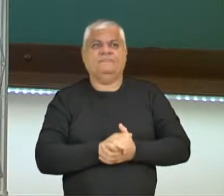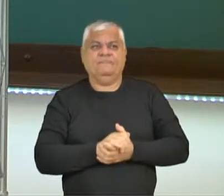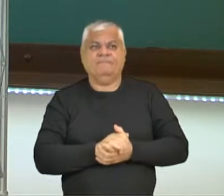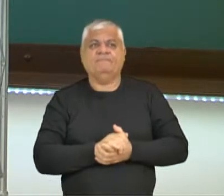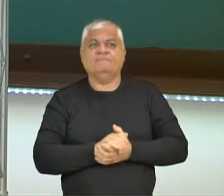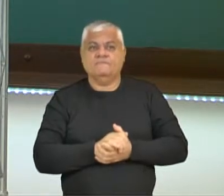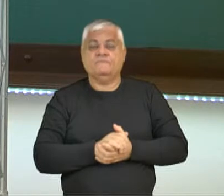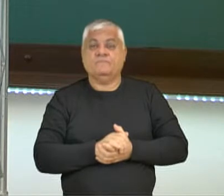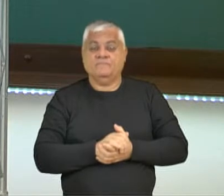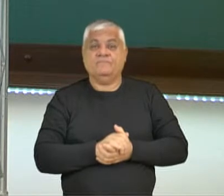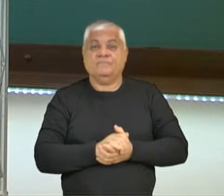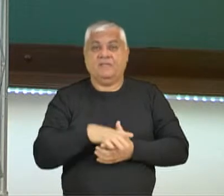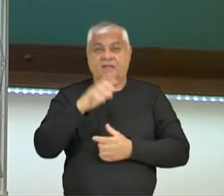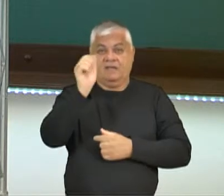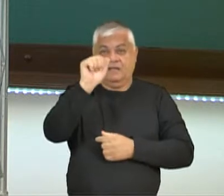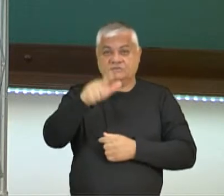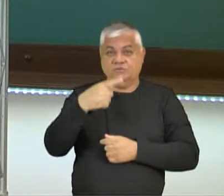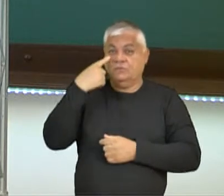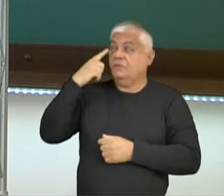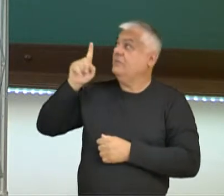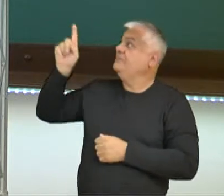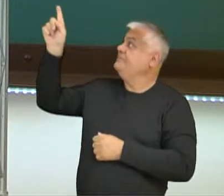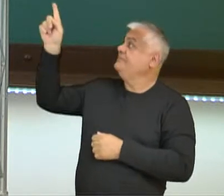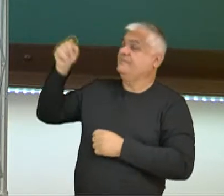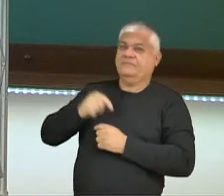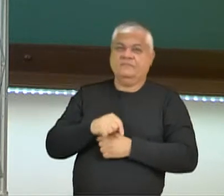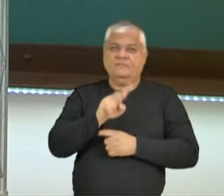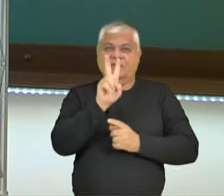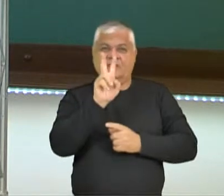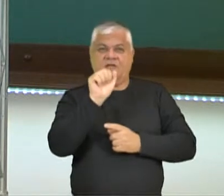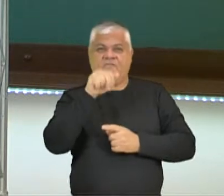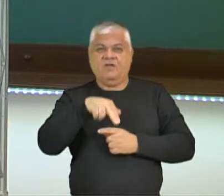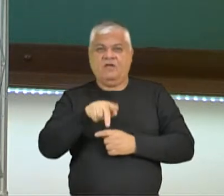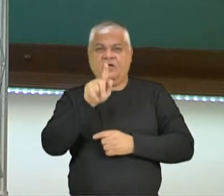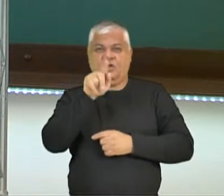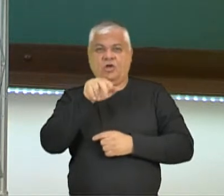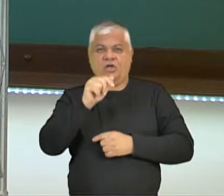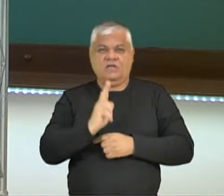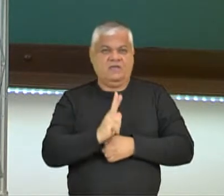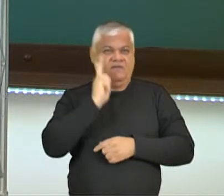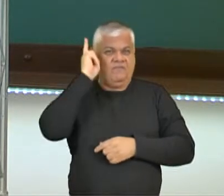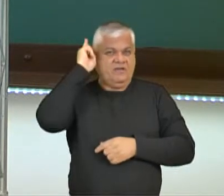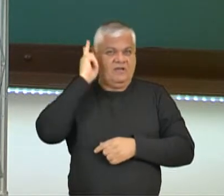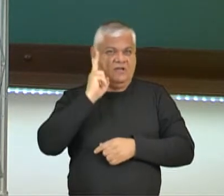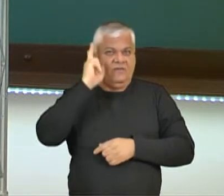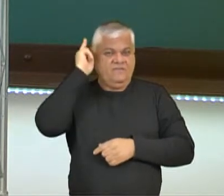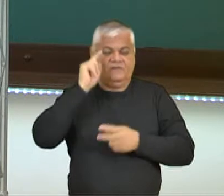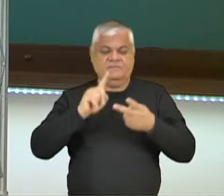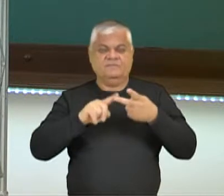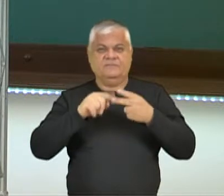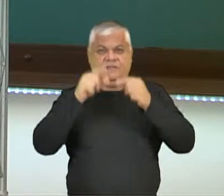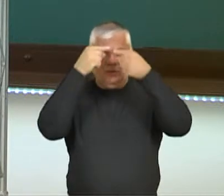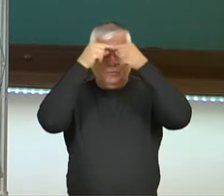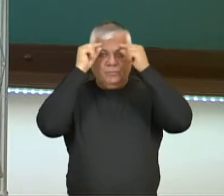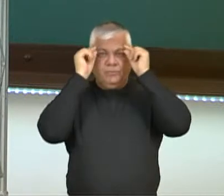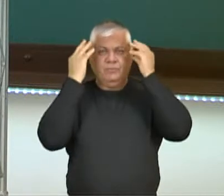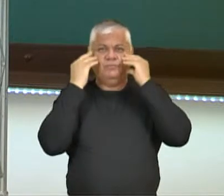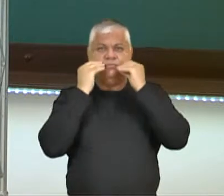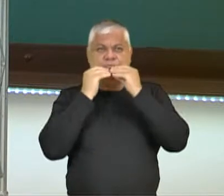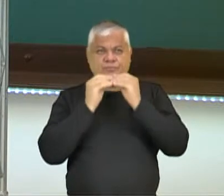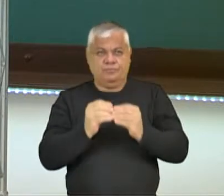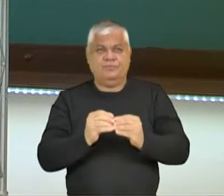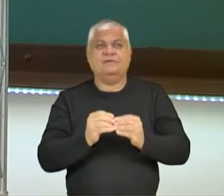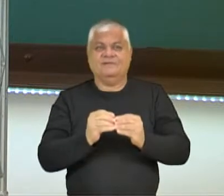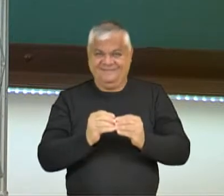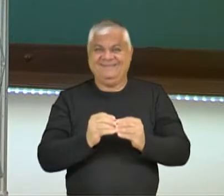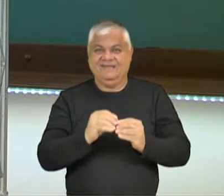aqui esse azulzinho, que é o nosso Van Gogh, que aparece bastante. Temos o Leonardo da Vinci, que é essa carinha